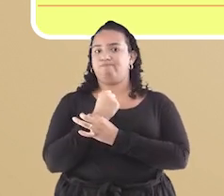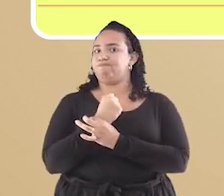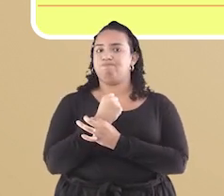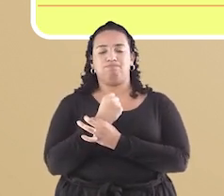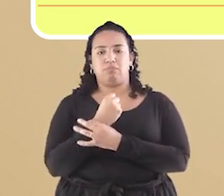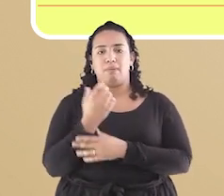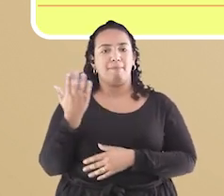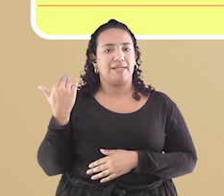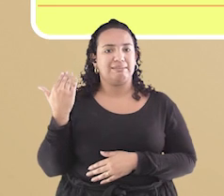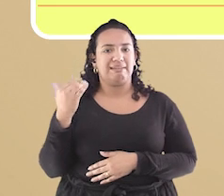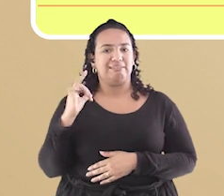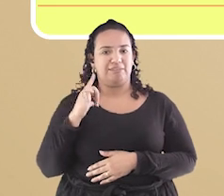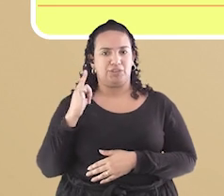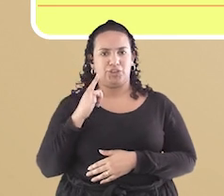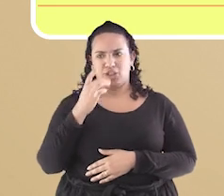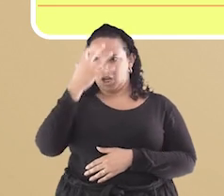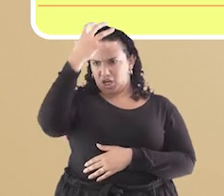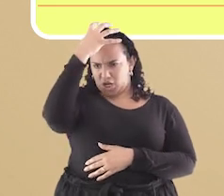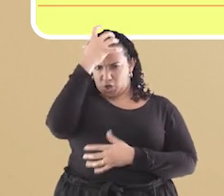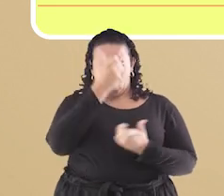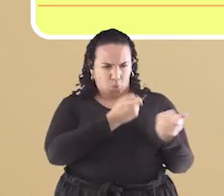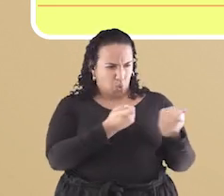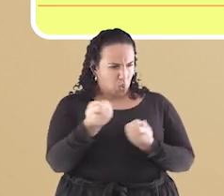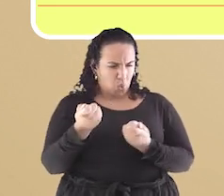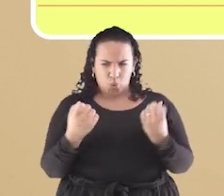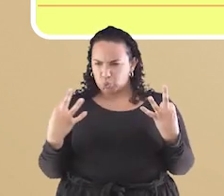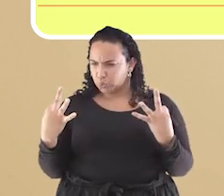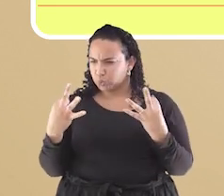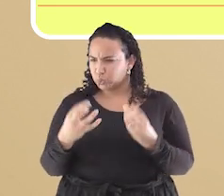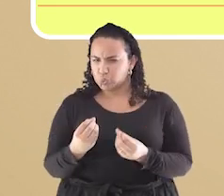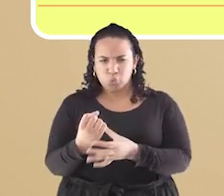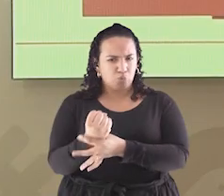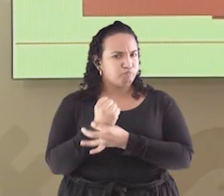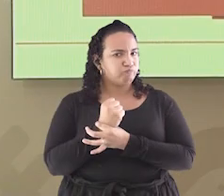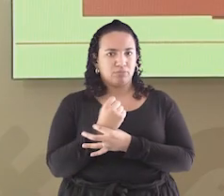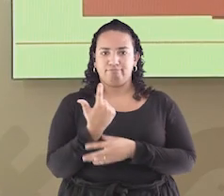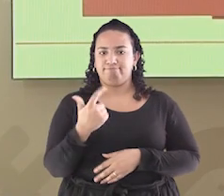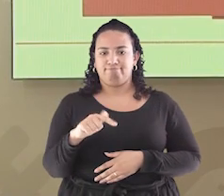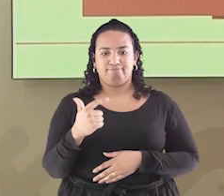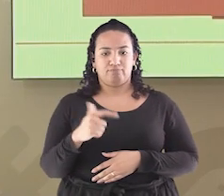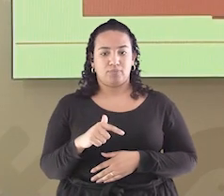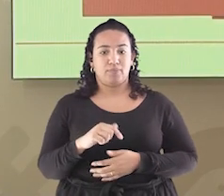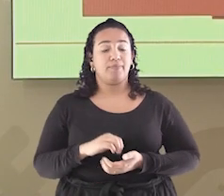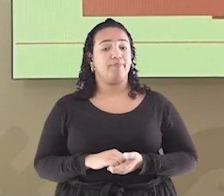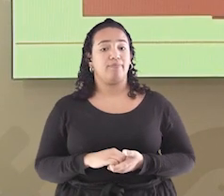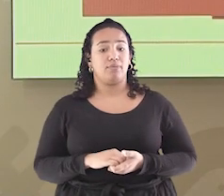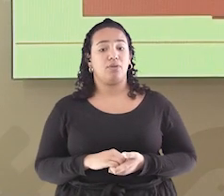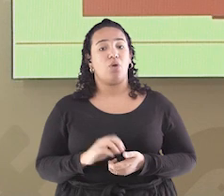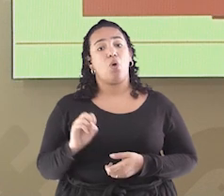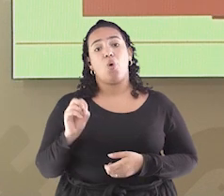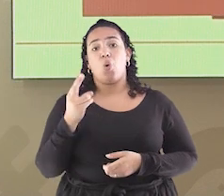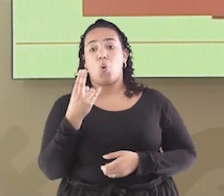exercia todo o poder e controle de forma absoluta, ou tinha um enorme número de soldados à sua exclusiva